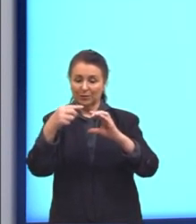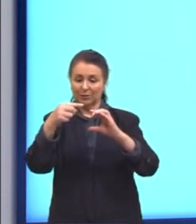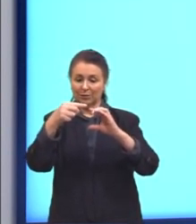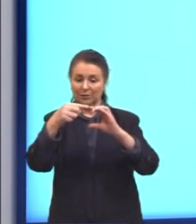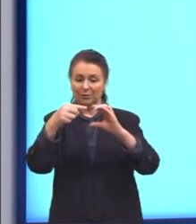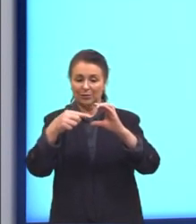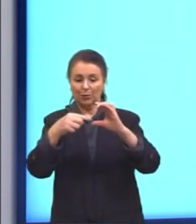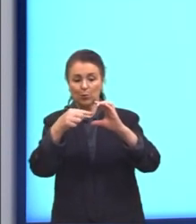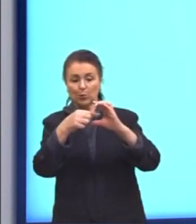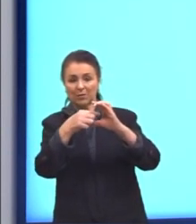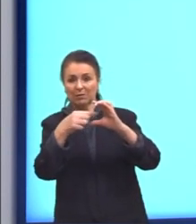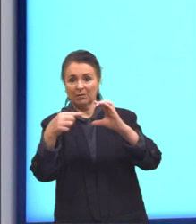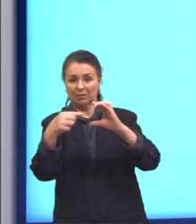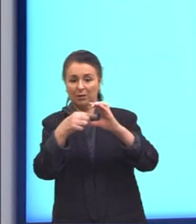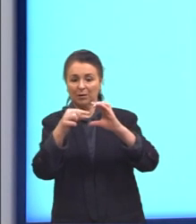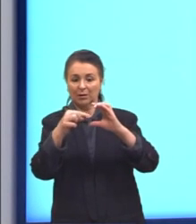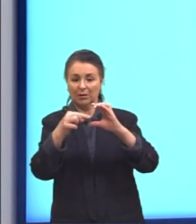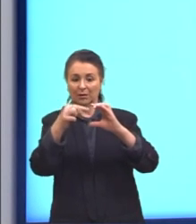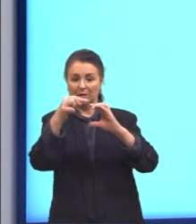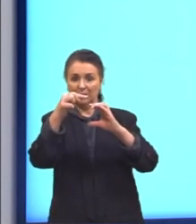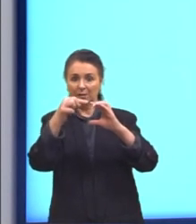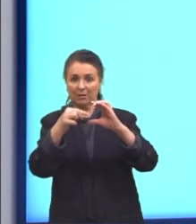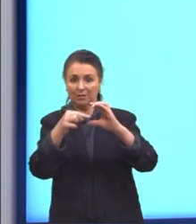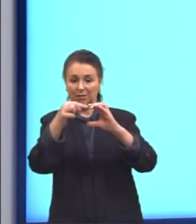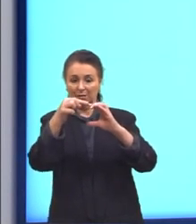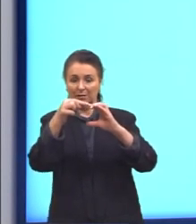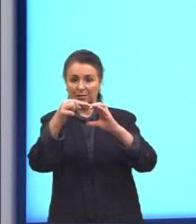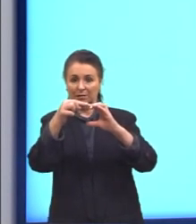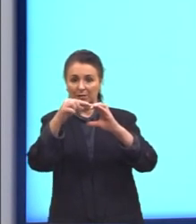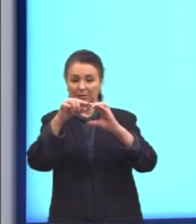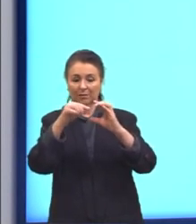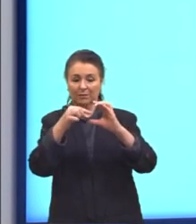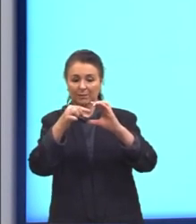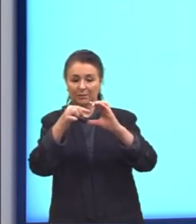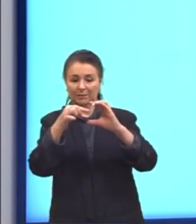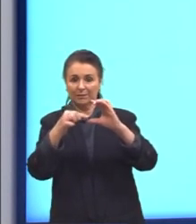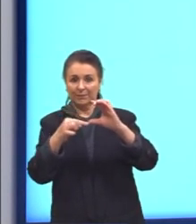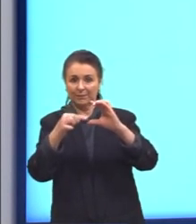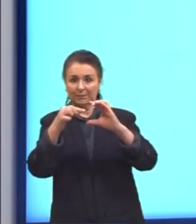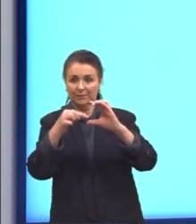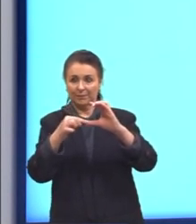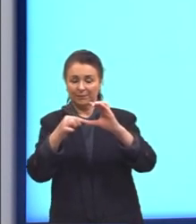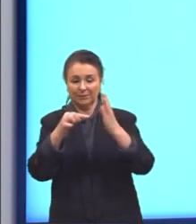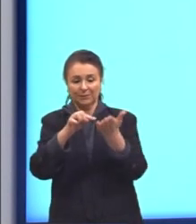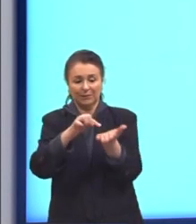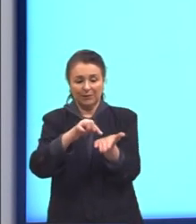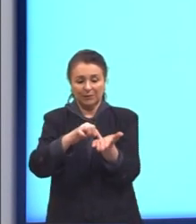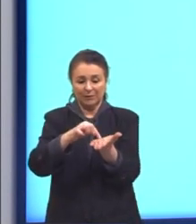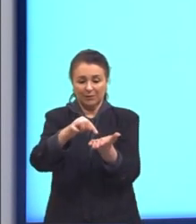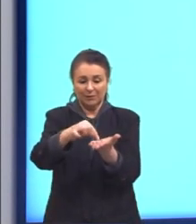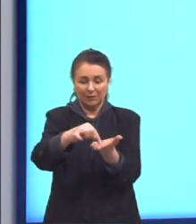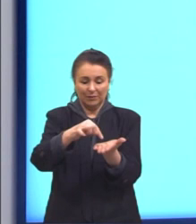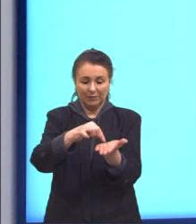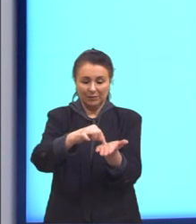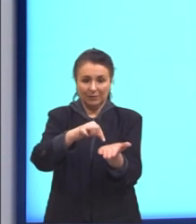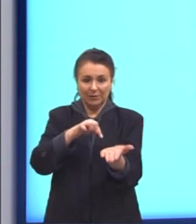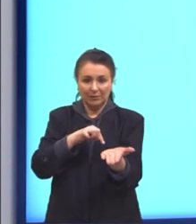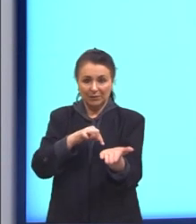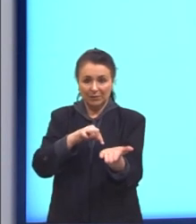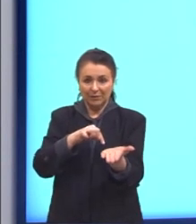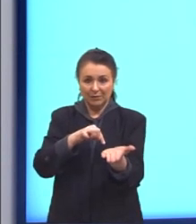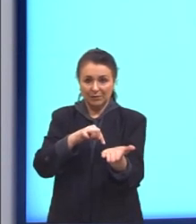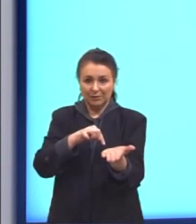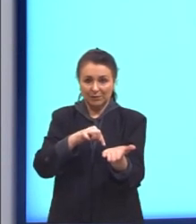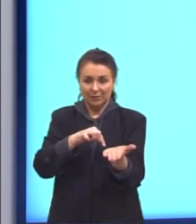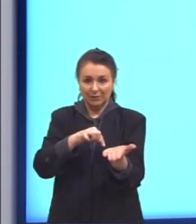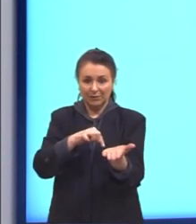pelo centro, cada um dos segmentos formados do centro até aquele ponto da extremidade é o diâmetro,